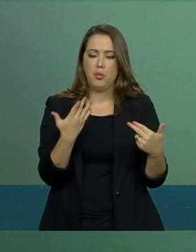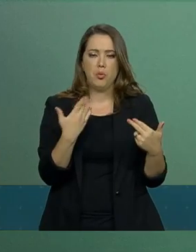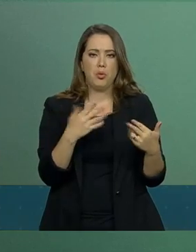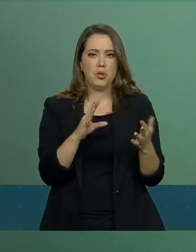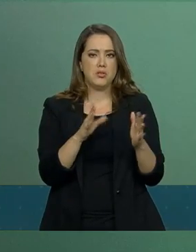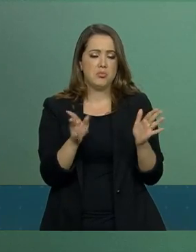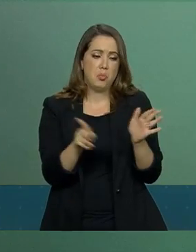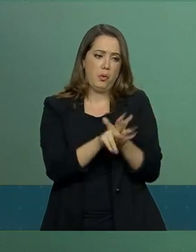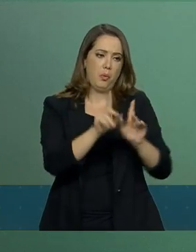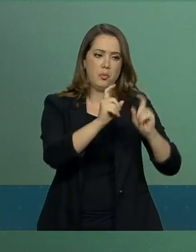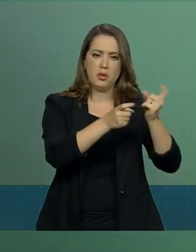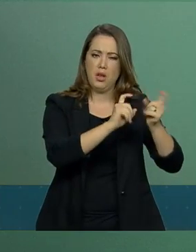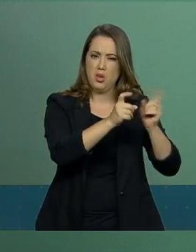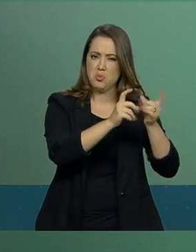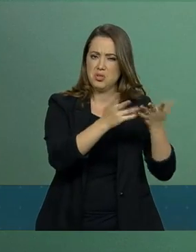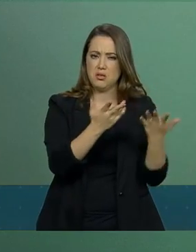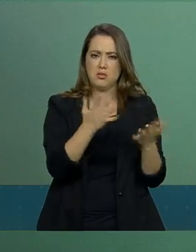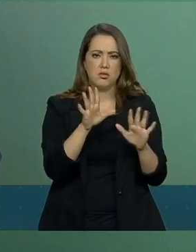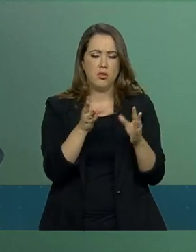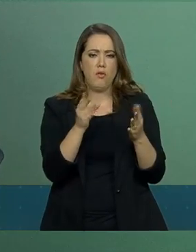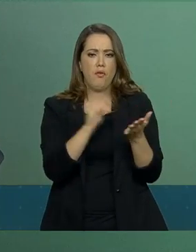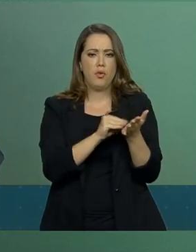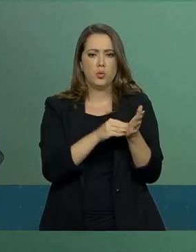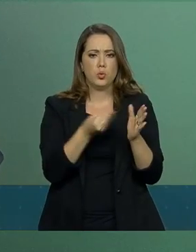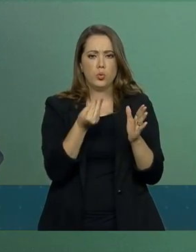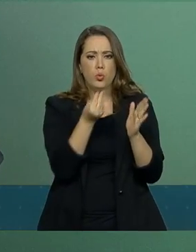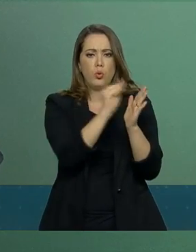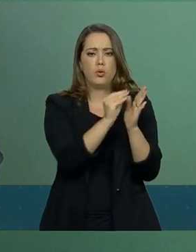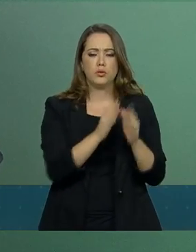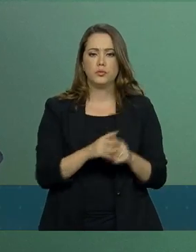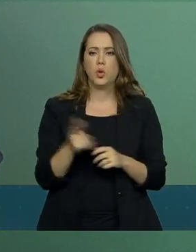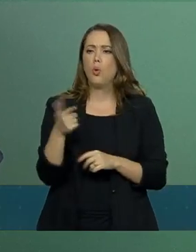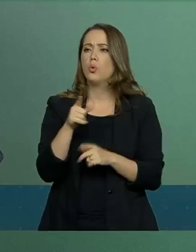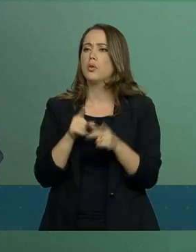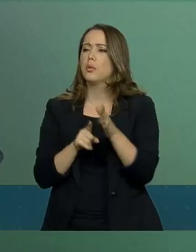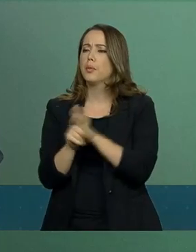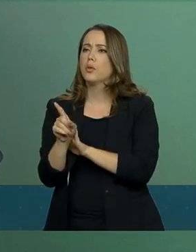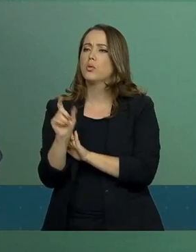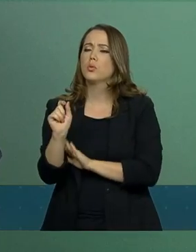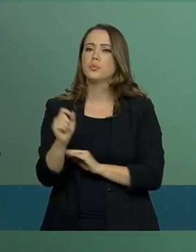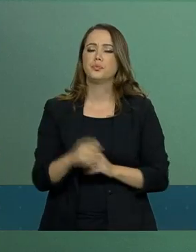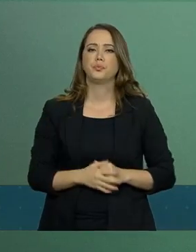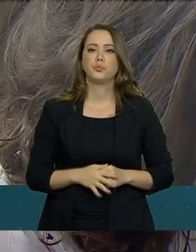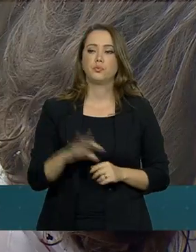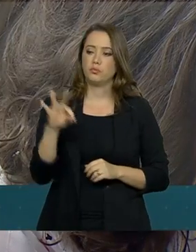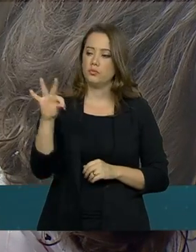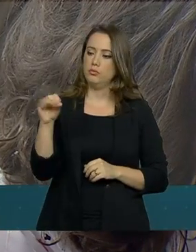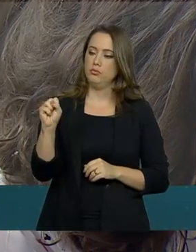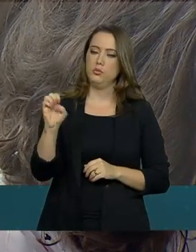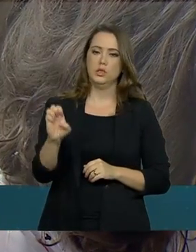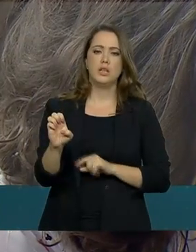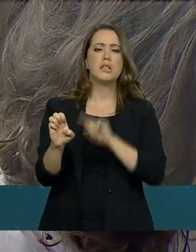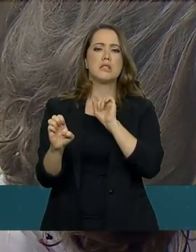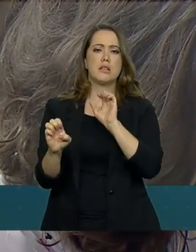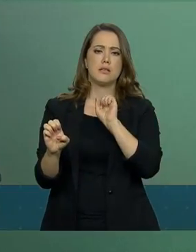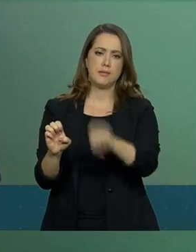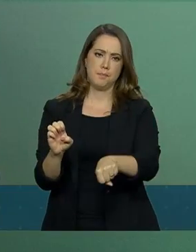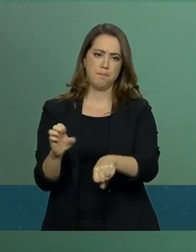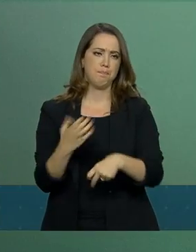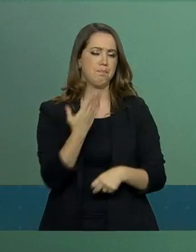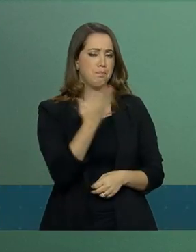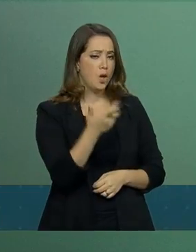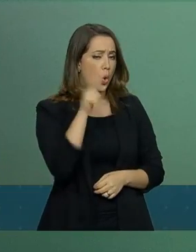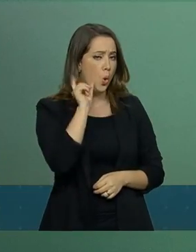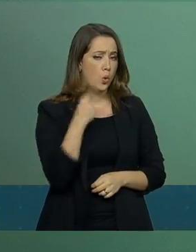inserção. Qual foi a outra pergunta? TSE. TSE, sim. Ontem, inclusive, nós havíamos